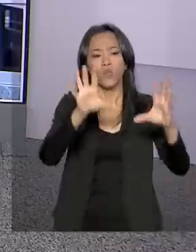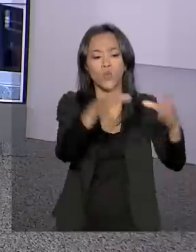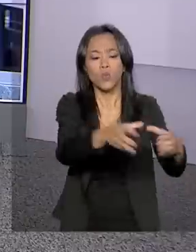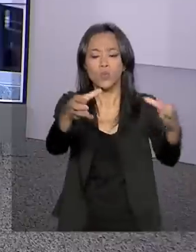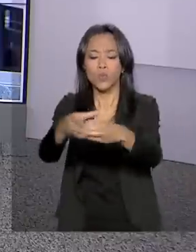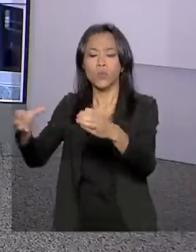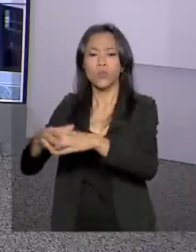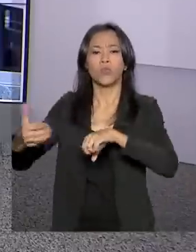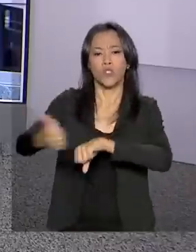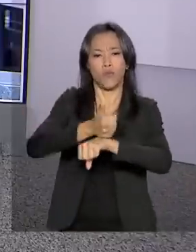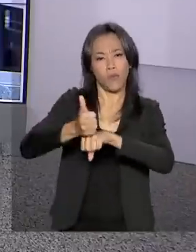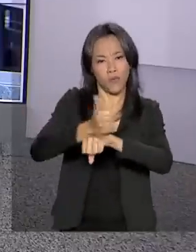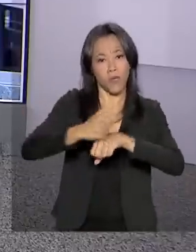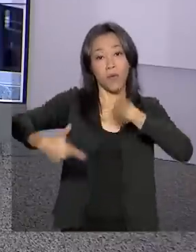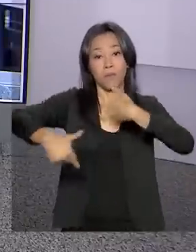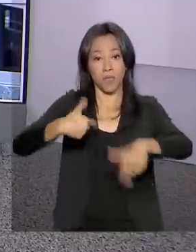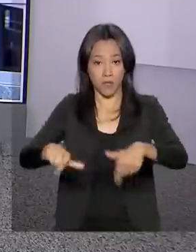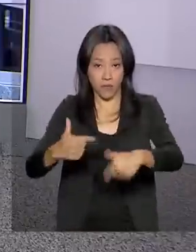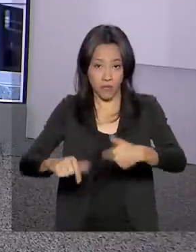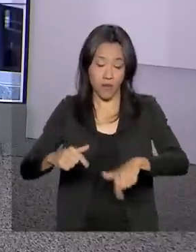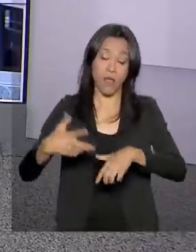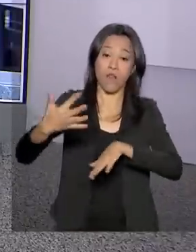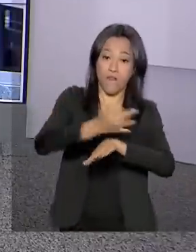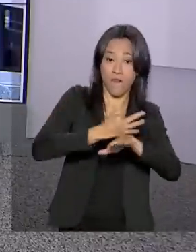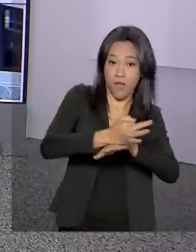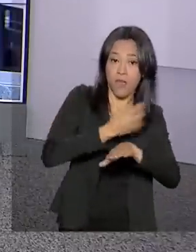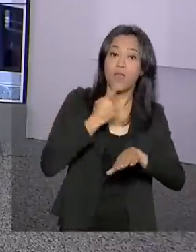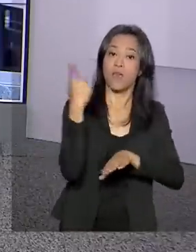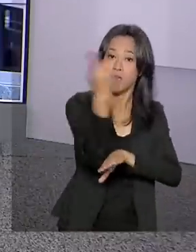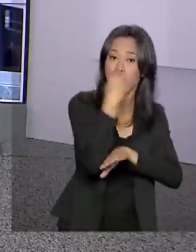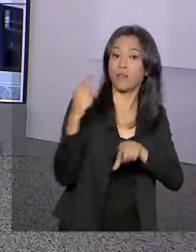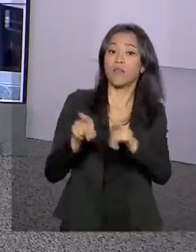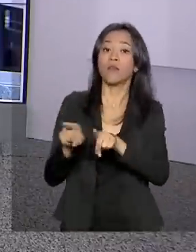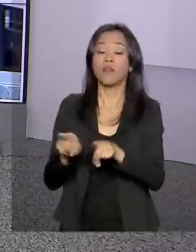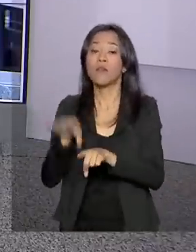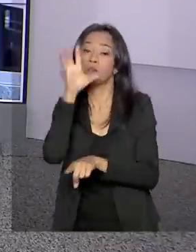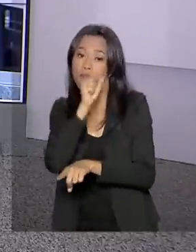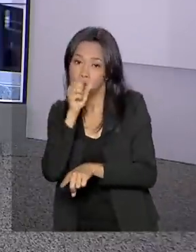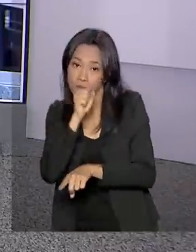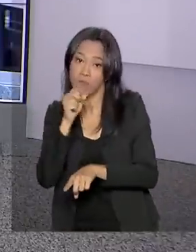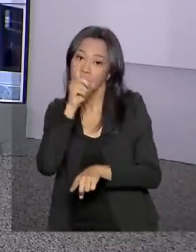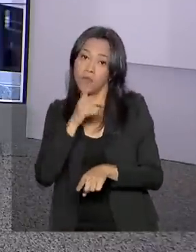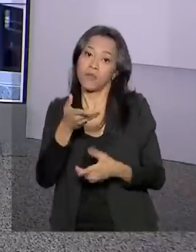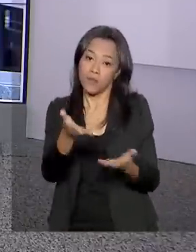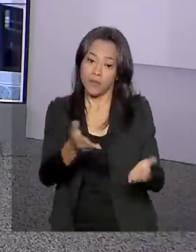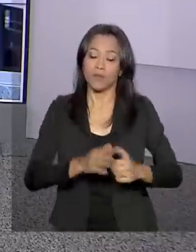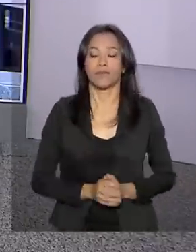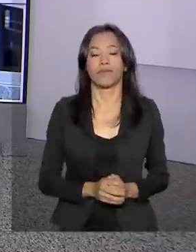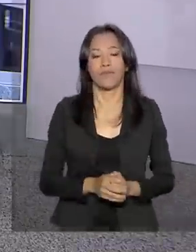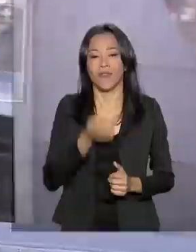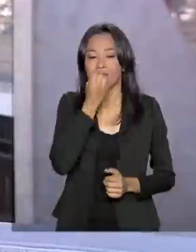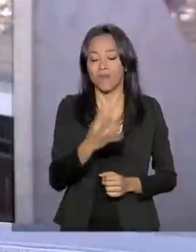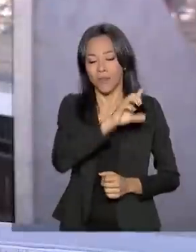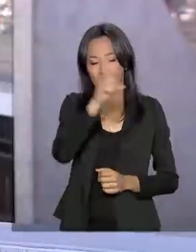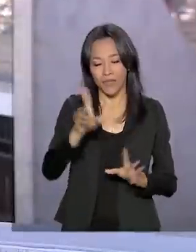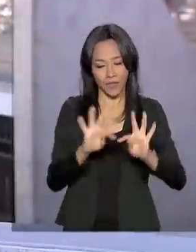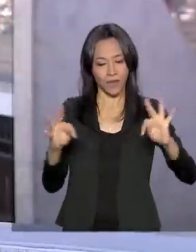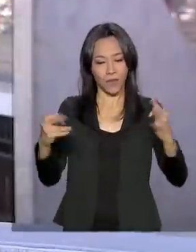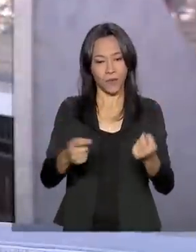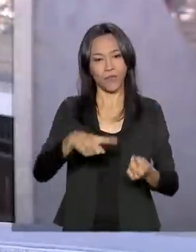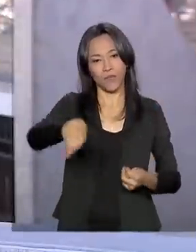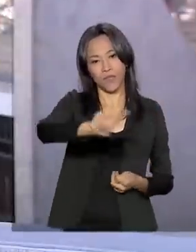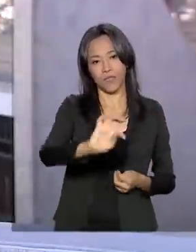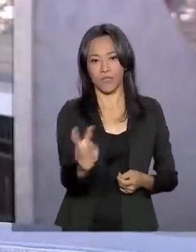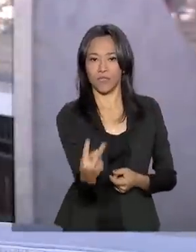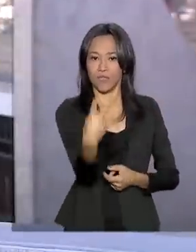domingos e feriados. A Luana Karen tem as informações agora para a gente. Oi, Luana. Bom dia para você. Olá, Carla. Bom dia. Bom dia a todos que nos